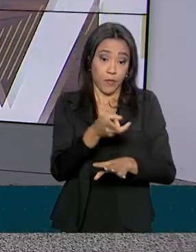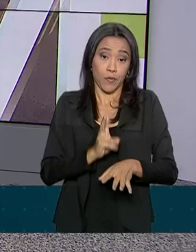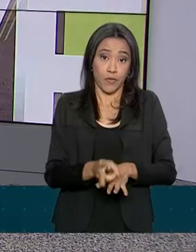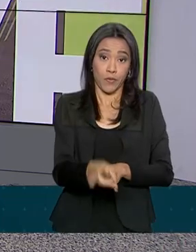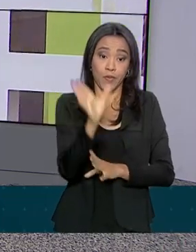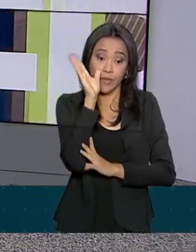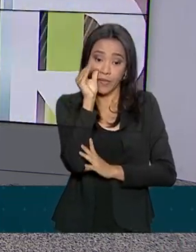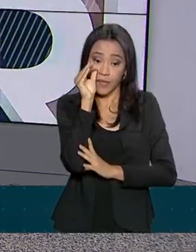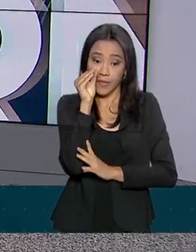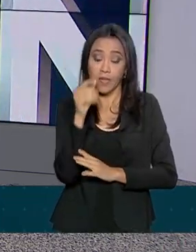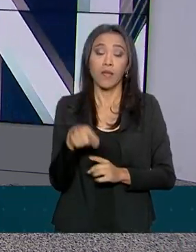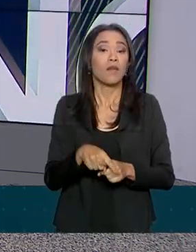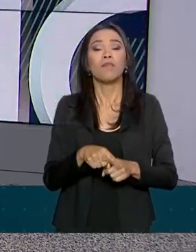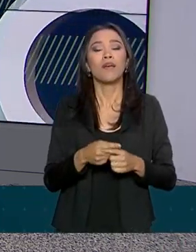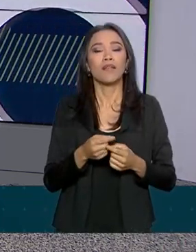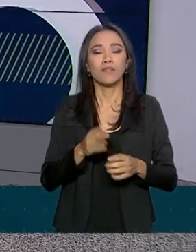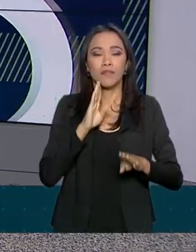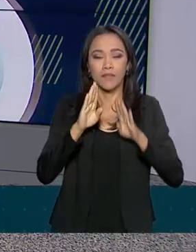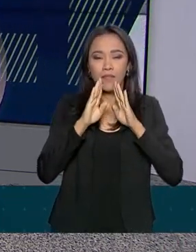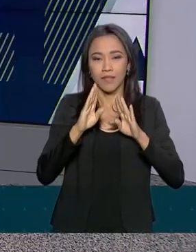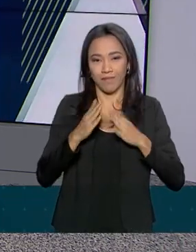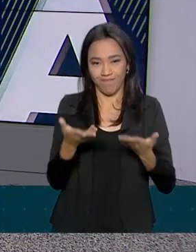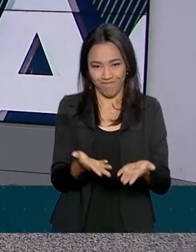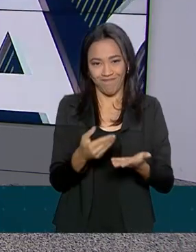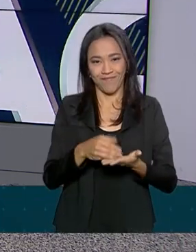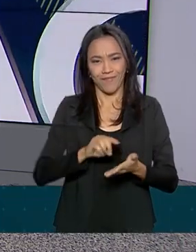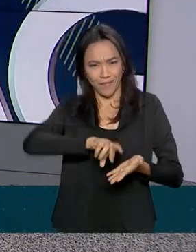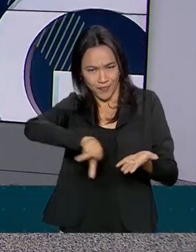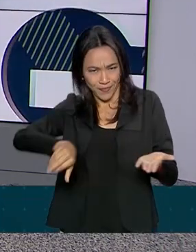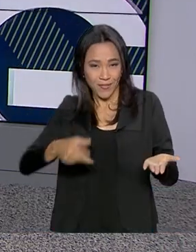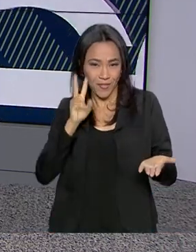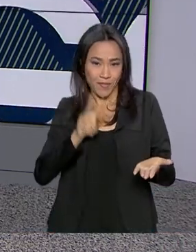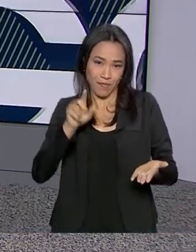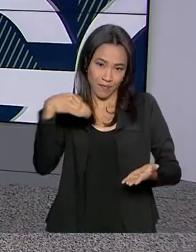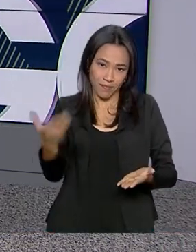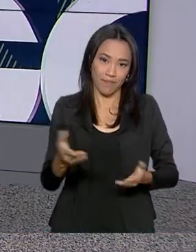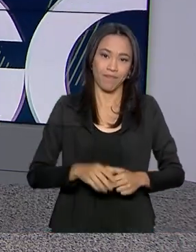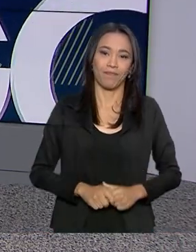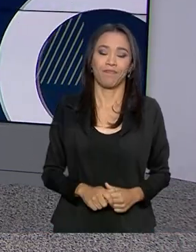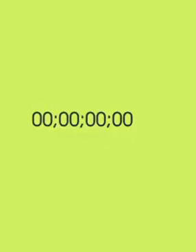Continue nos acompanhando também pelas redes sociais. Nos vemos na próxima edição. Até lá!